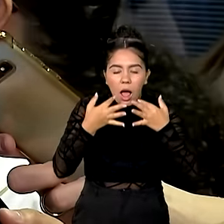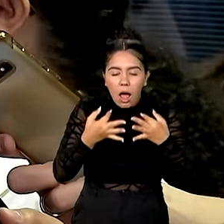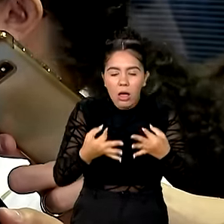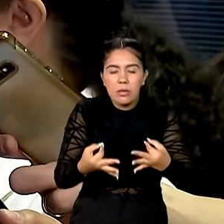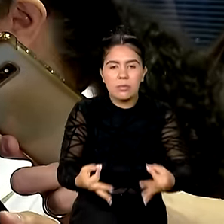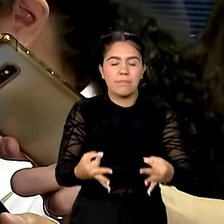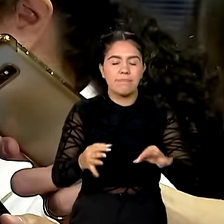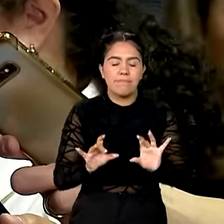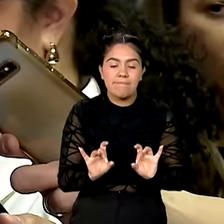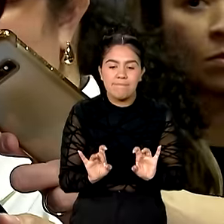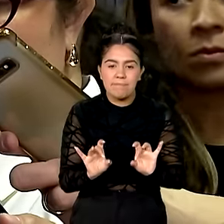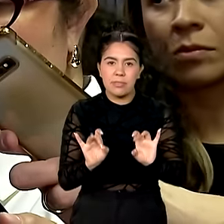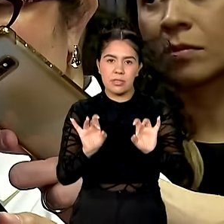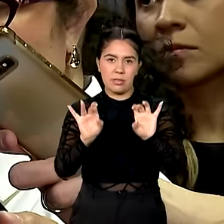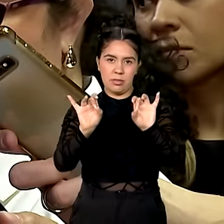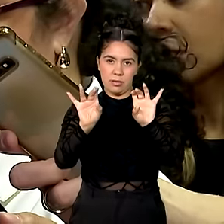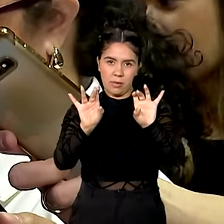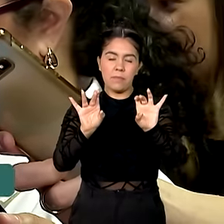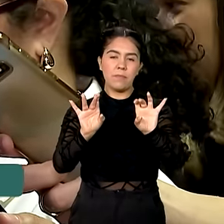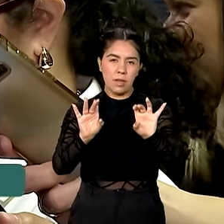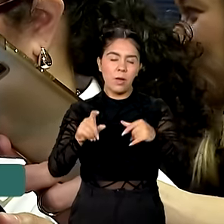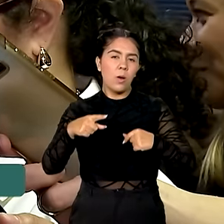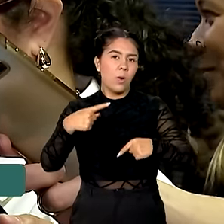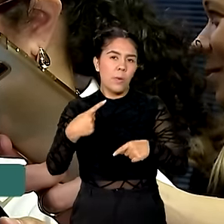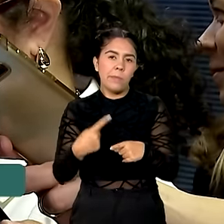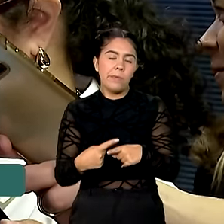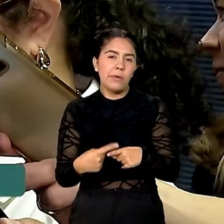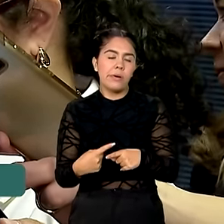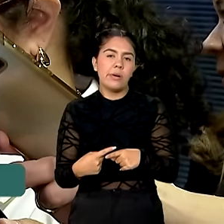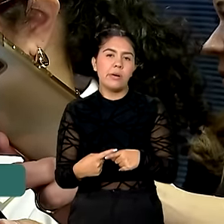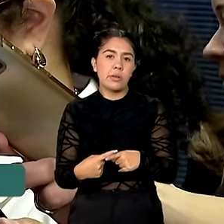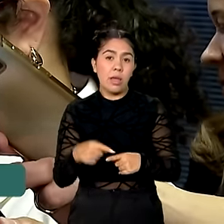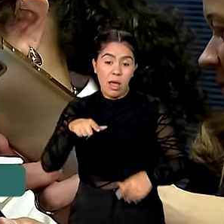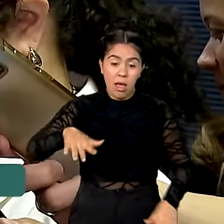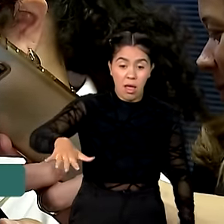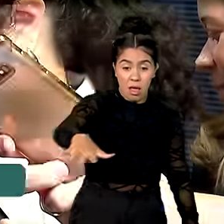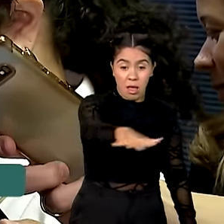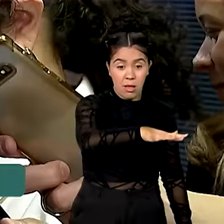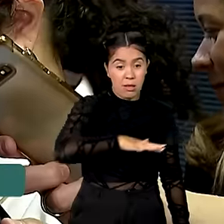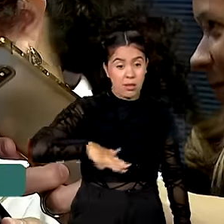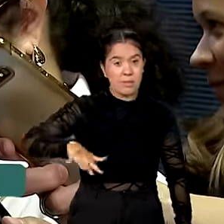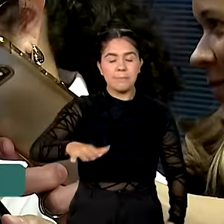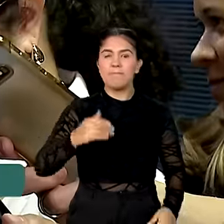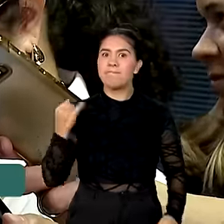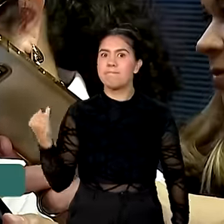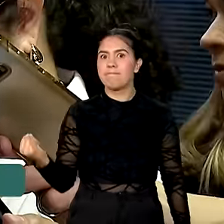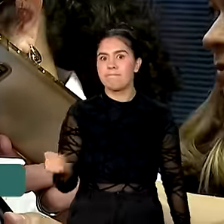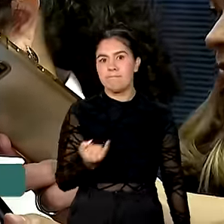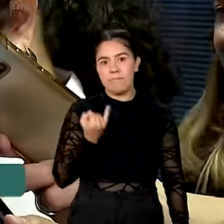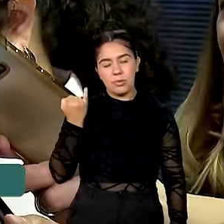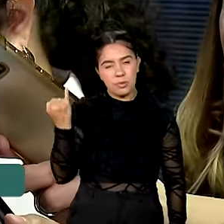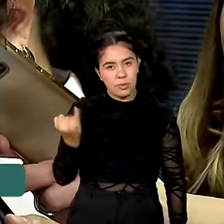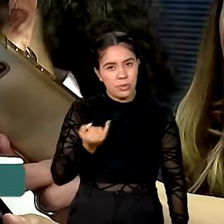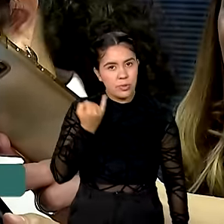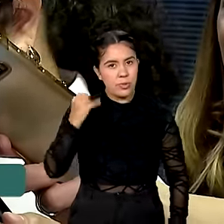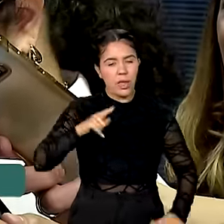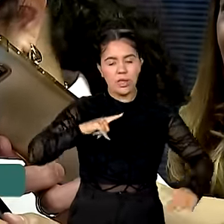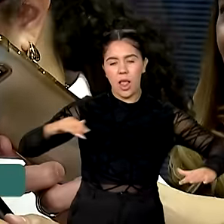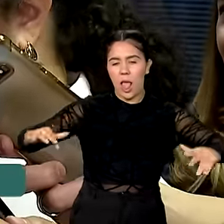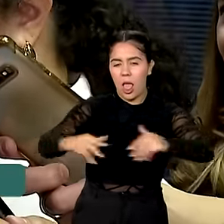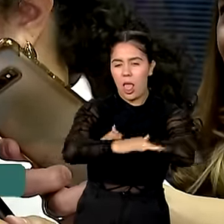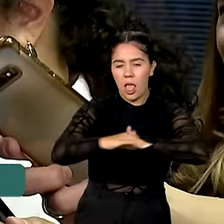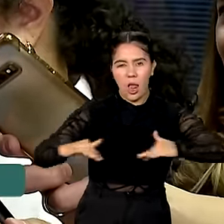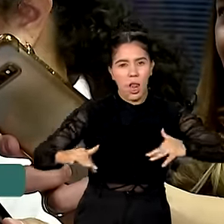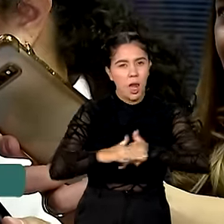atenção especial, porque é uma zona muito importante, onde acontecem